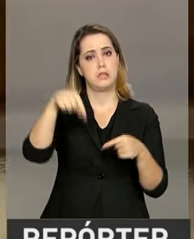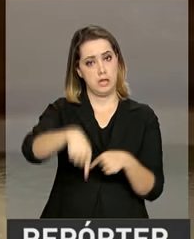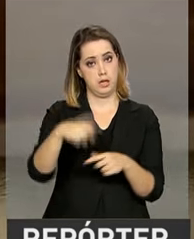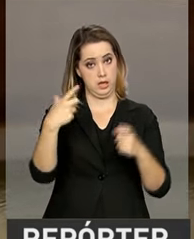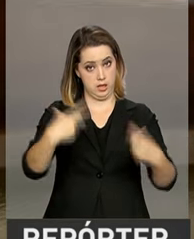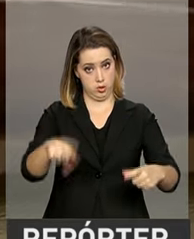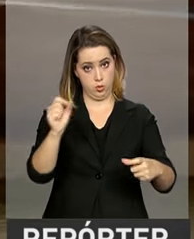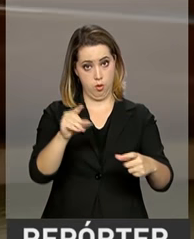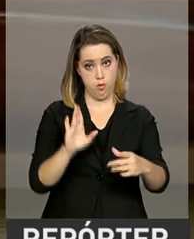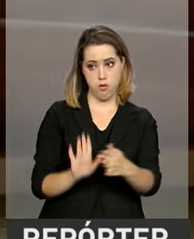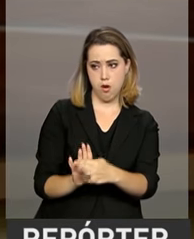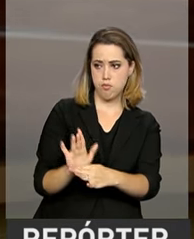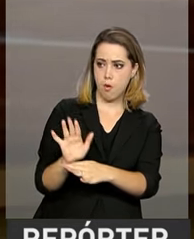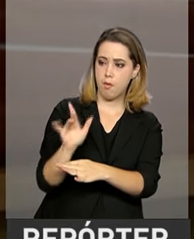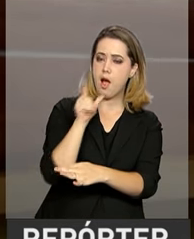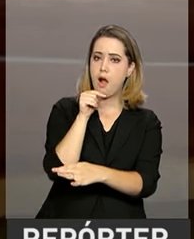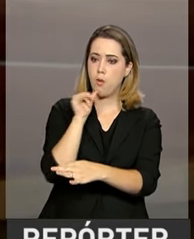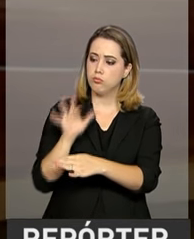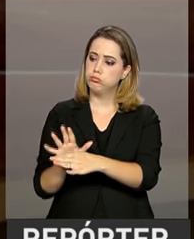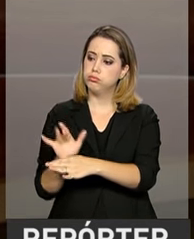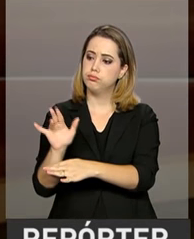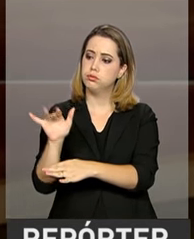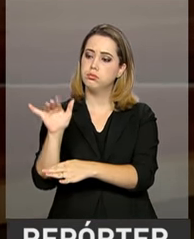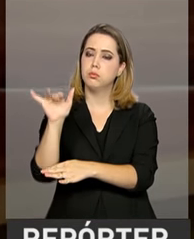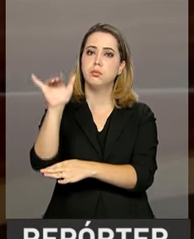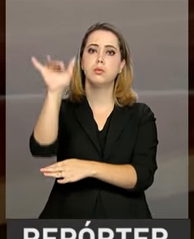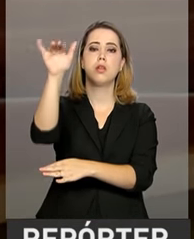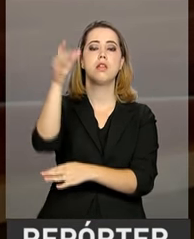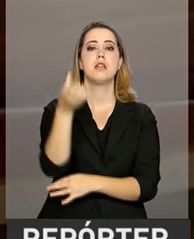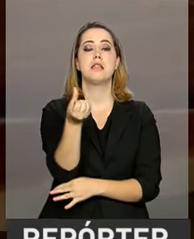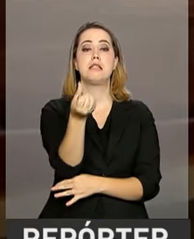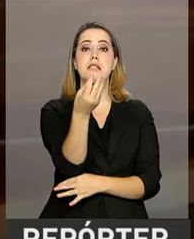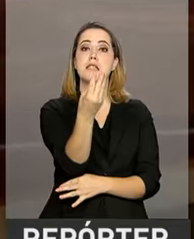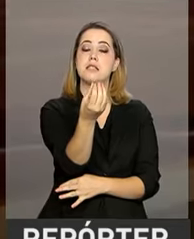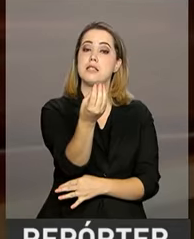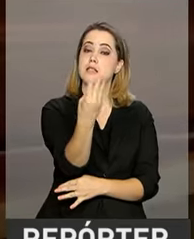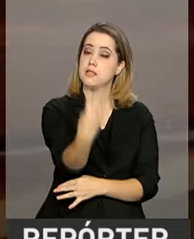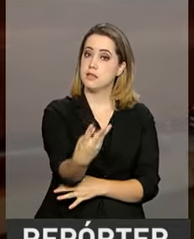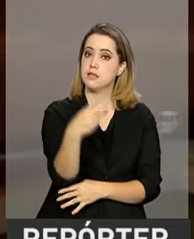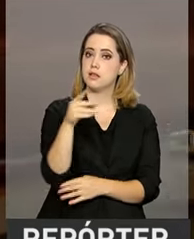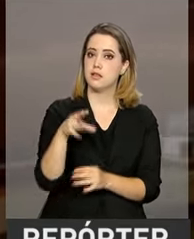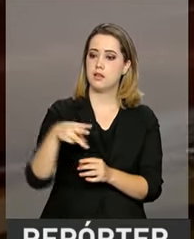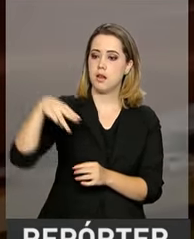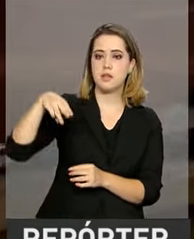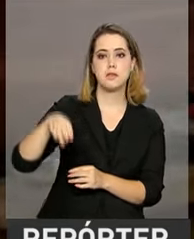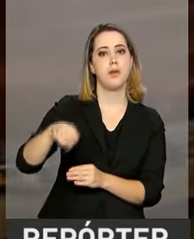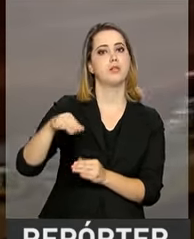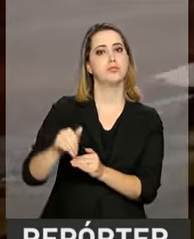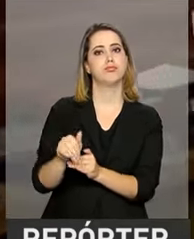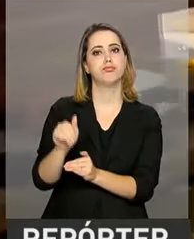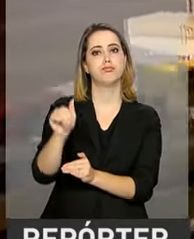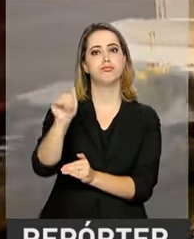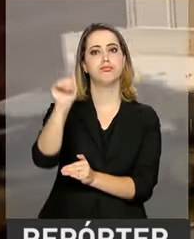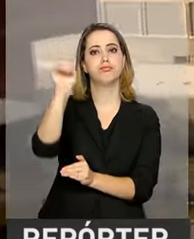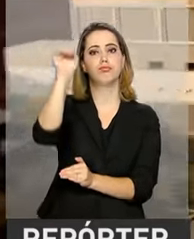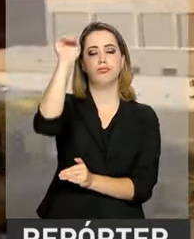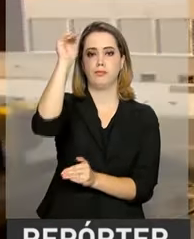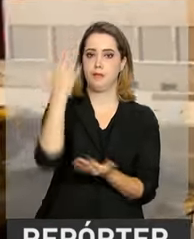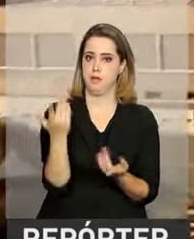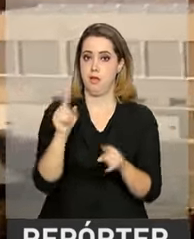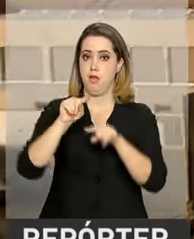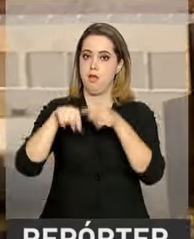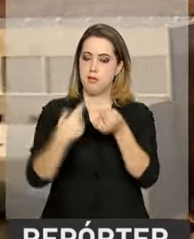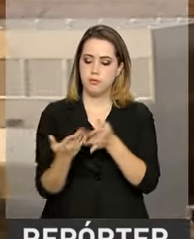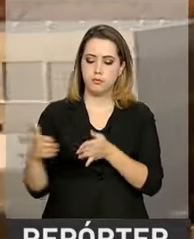63 metros e meio, o equivalente a um prédio de 21 andares. Depois, as águas do Velho Chico vão seguir